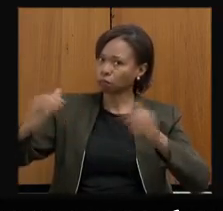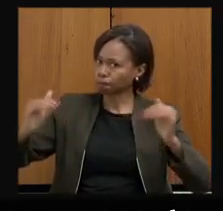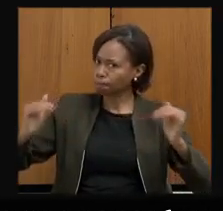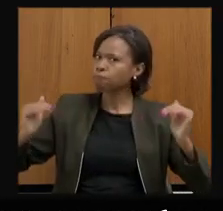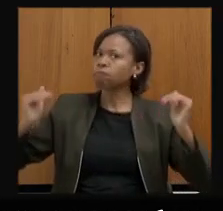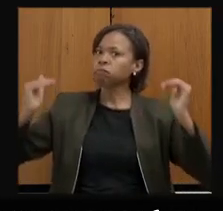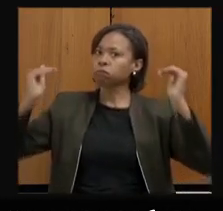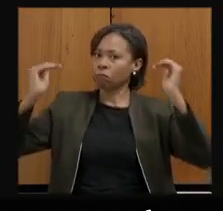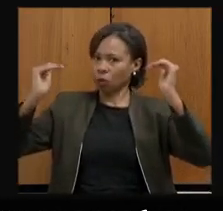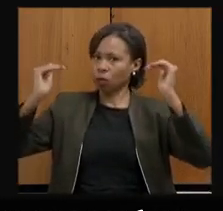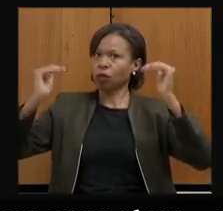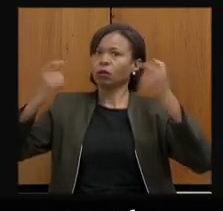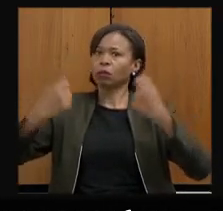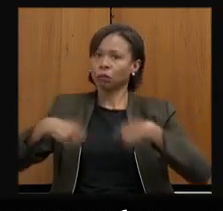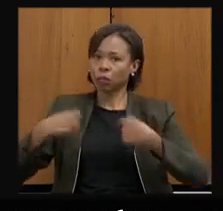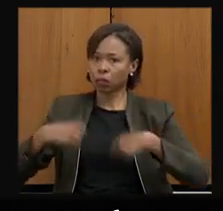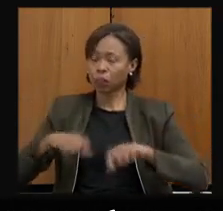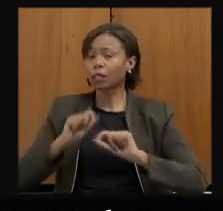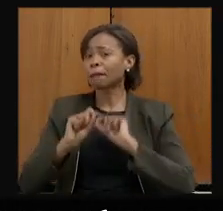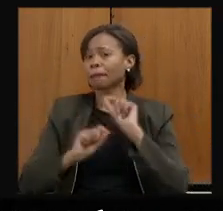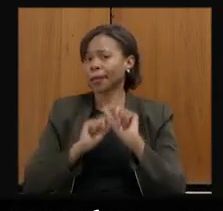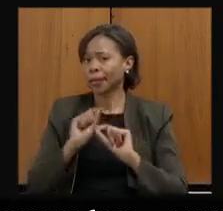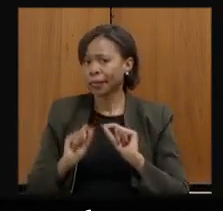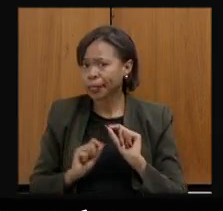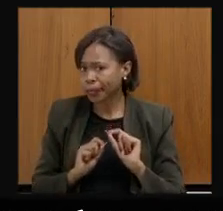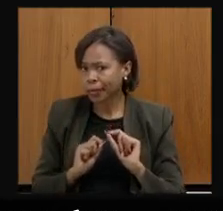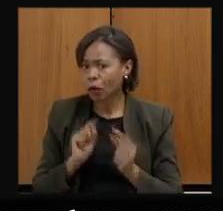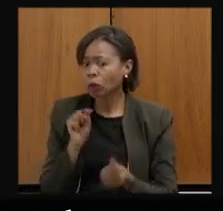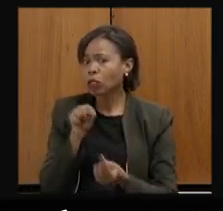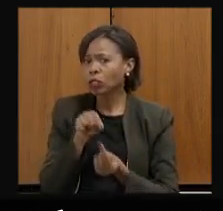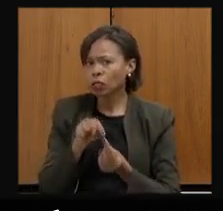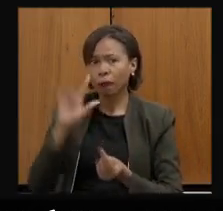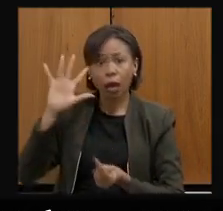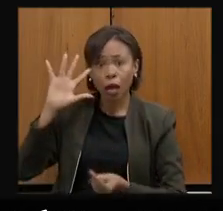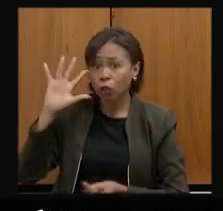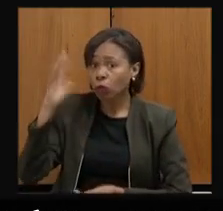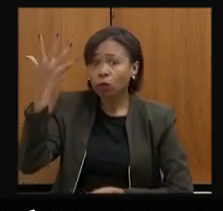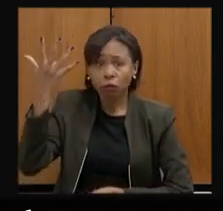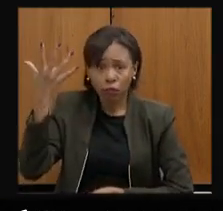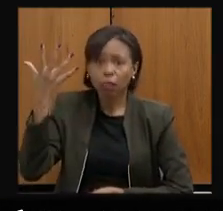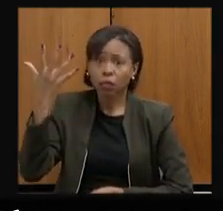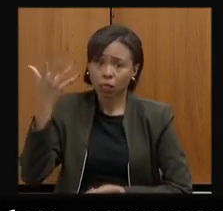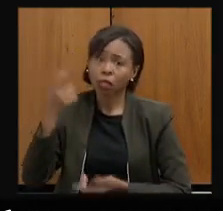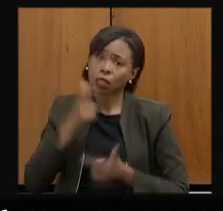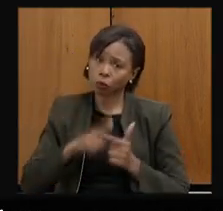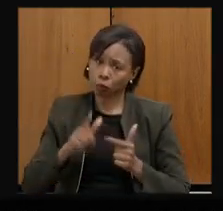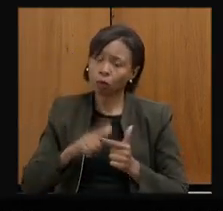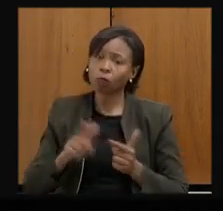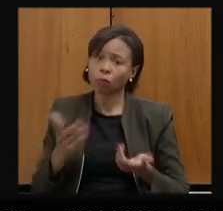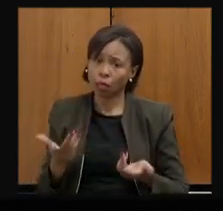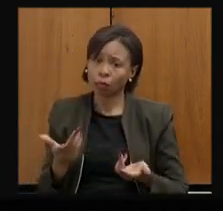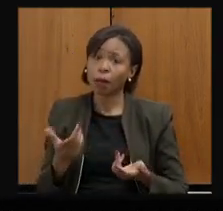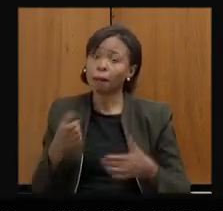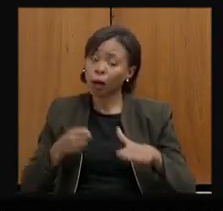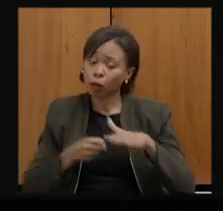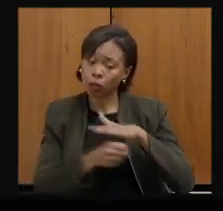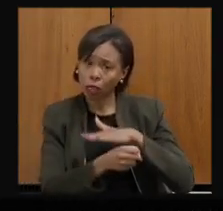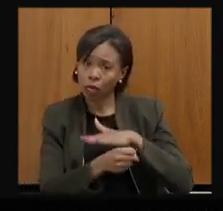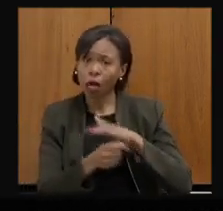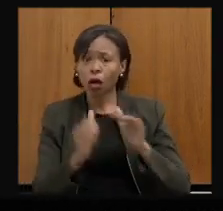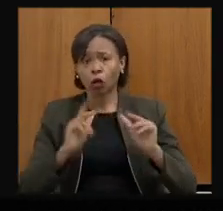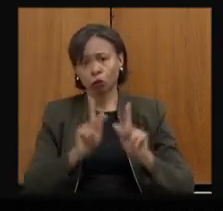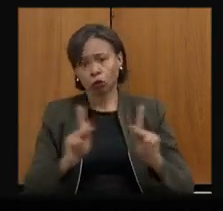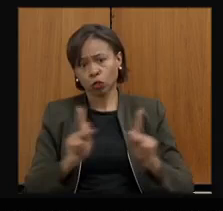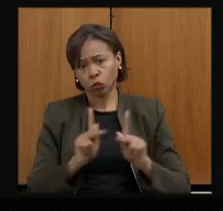um debate em que a gente vai procurar soluções, sanar problemas para que a gente possa ter aí os monitores nas nossas salas de aula.